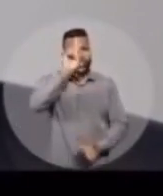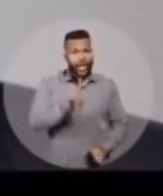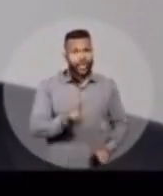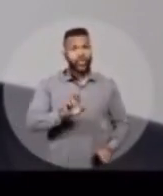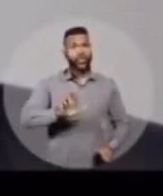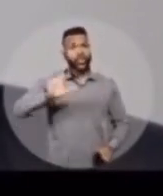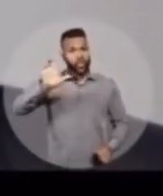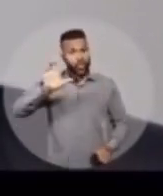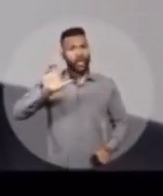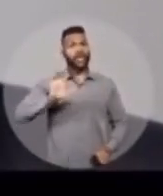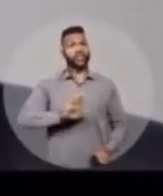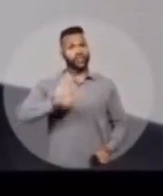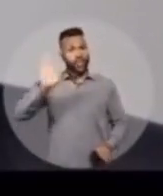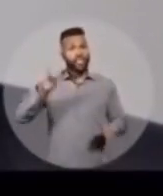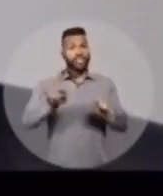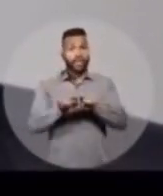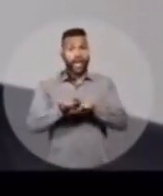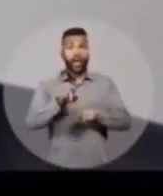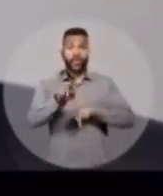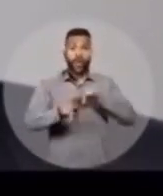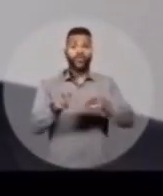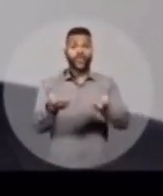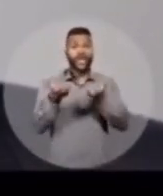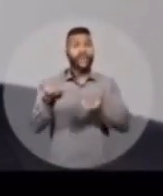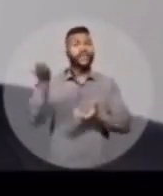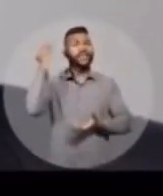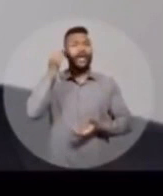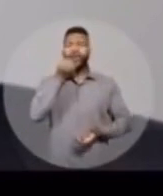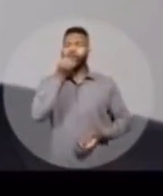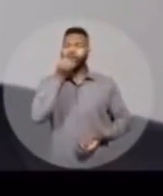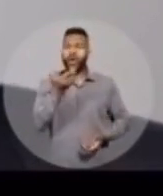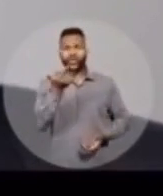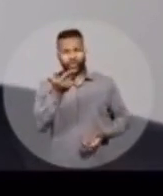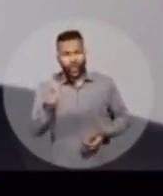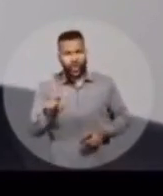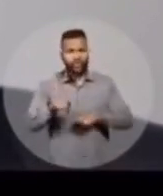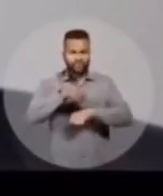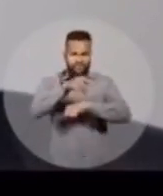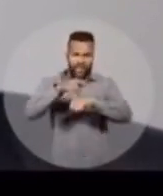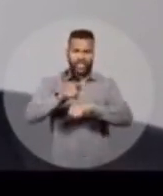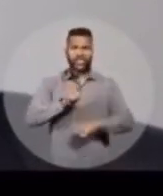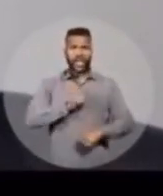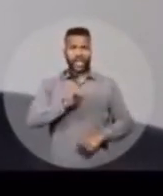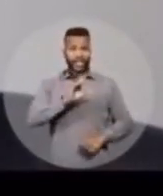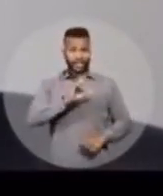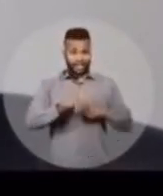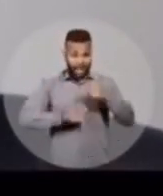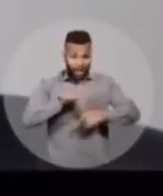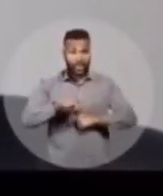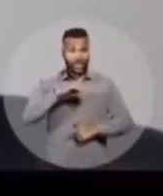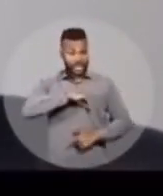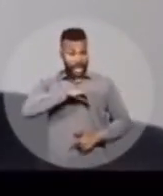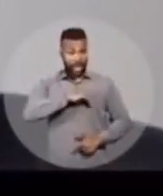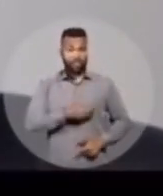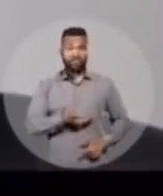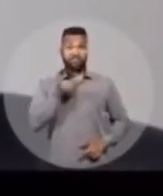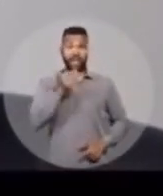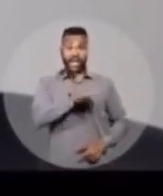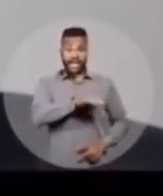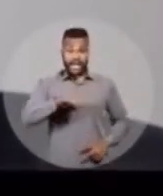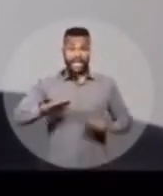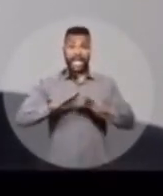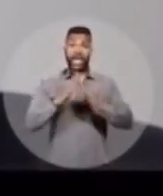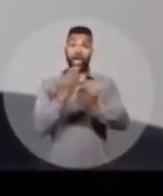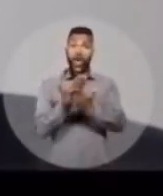Lula ser candidato. O povo quer aquele tempo bom de volta. Um país onde havia emprego e o salário crescia. Onde as